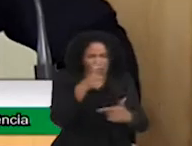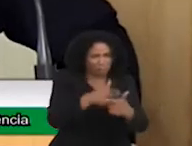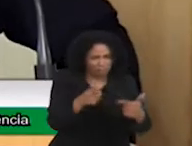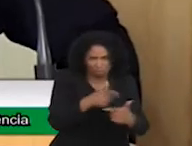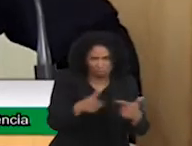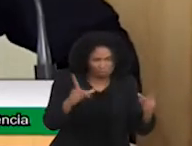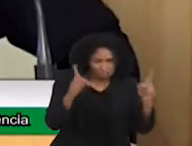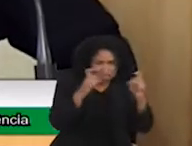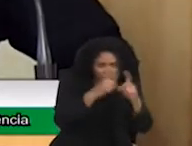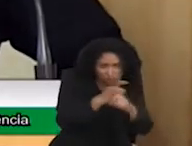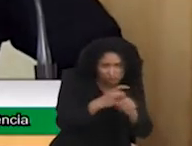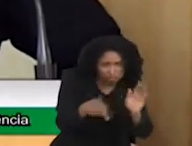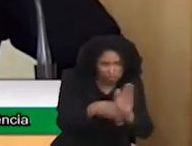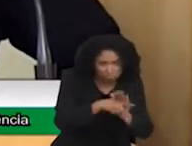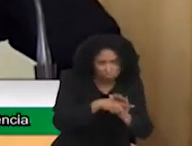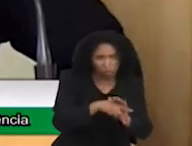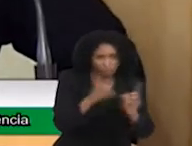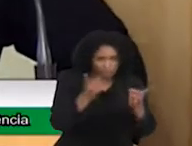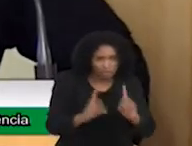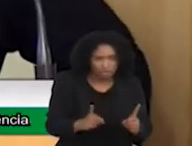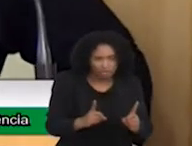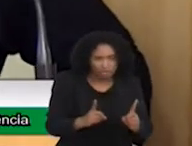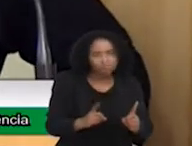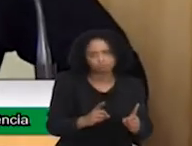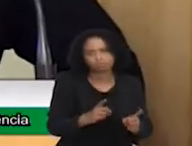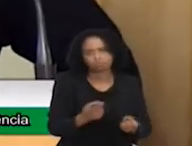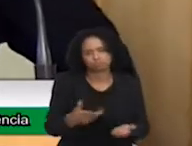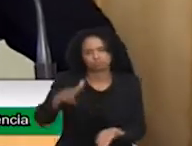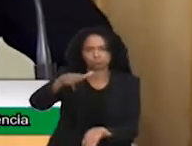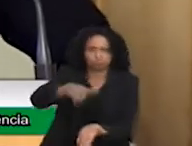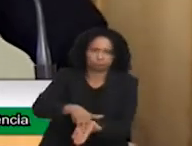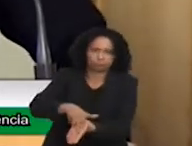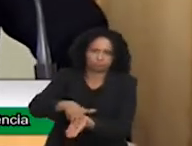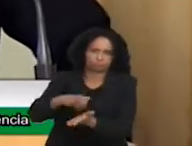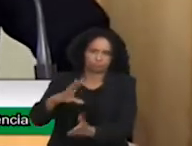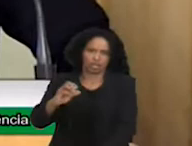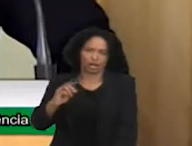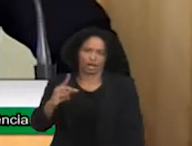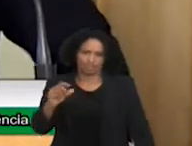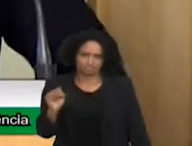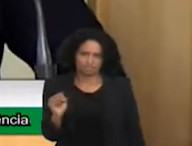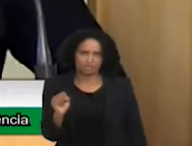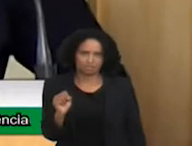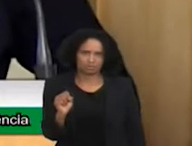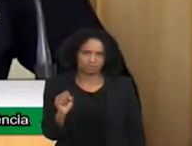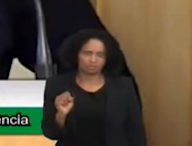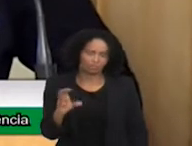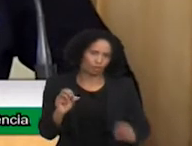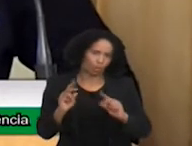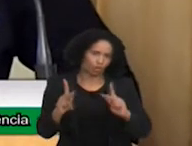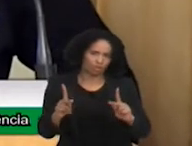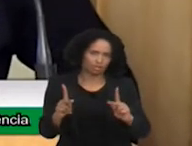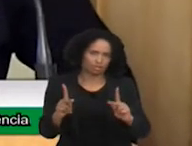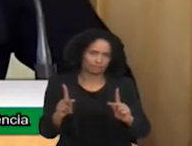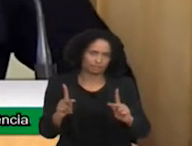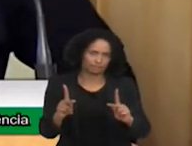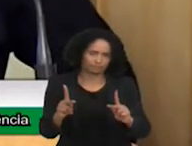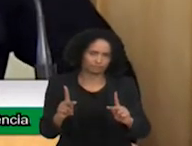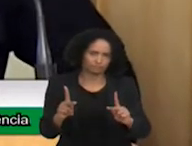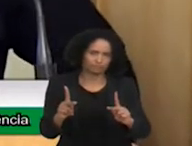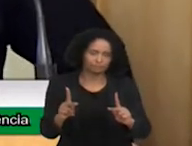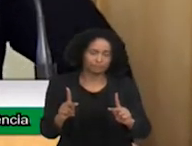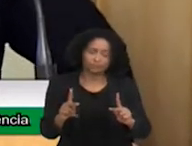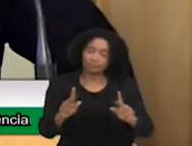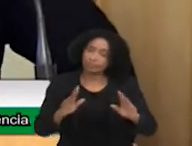institucionalização, porque isso faz parte da reforma sanitária. Como também faz parte da reforma sanitária, o